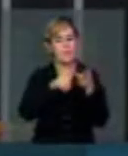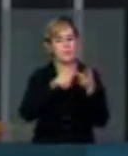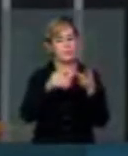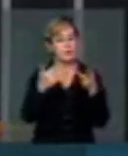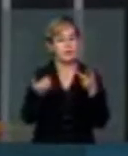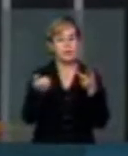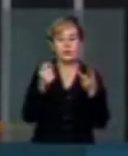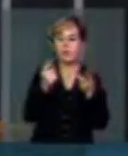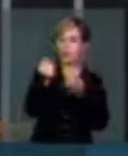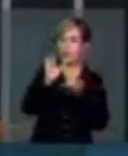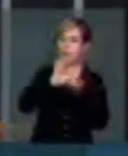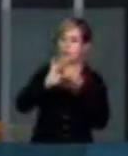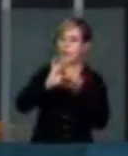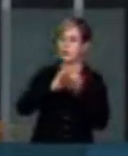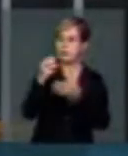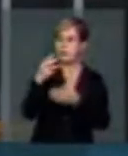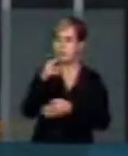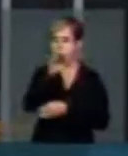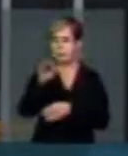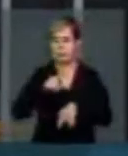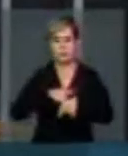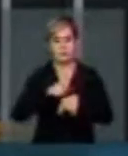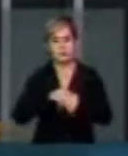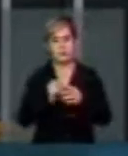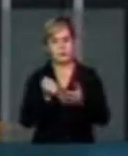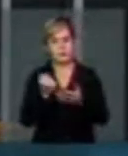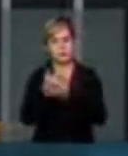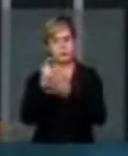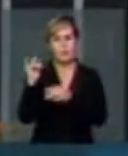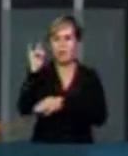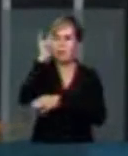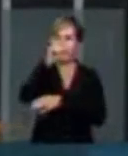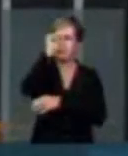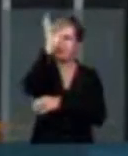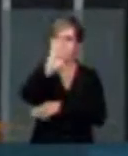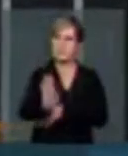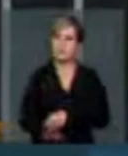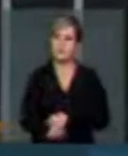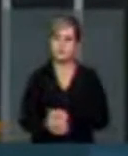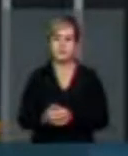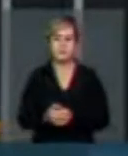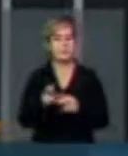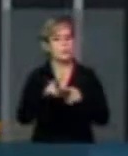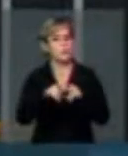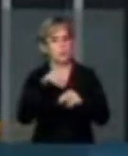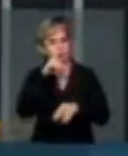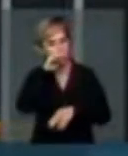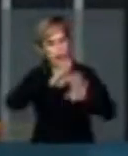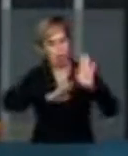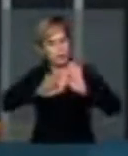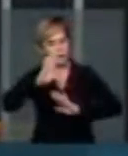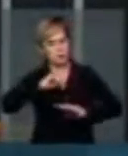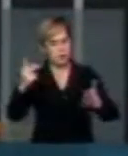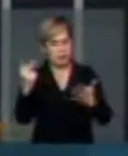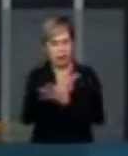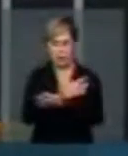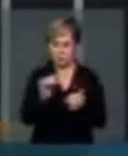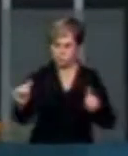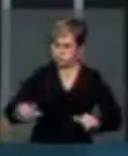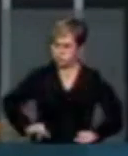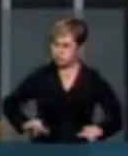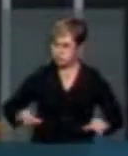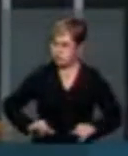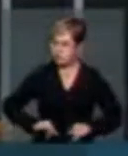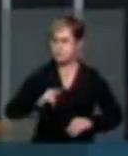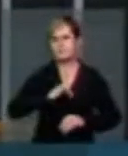ou do repasse dos 3% cobrados na comercialização de passagens aéreas nacionais. Por conta da gravidade da situação de penúria em que já se